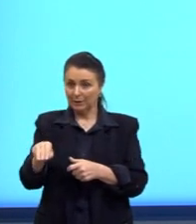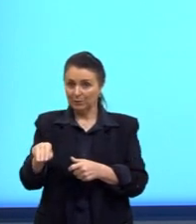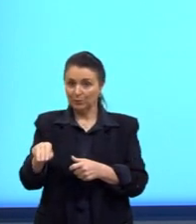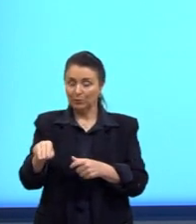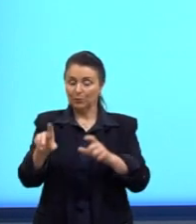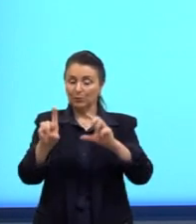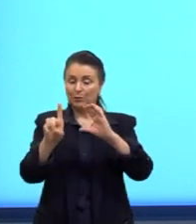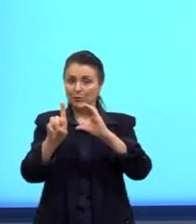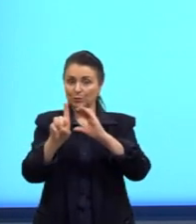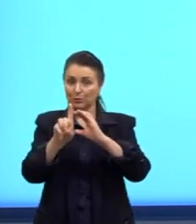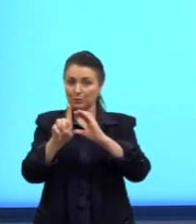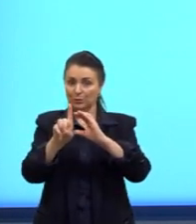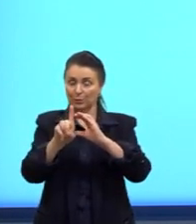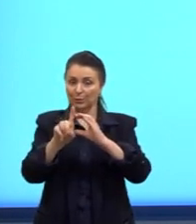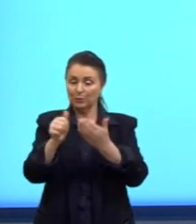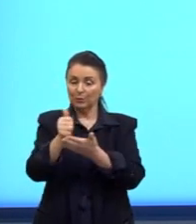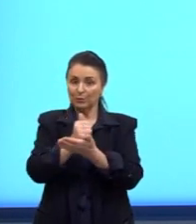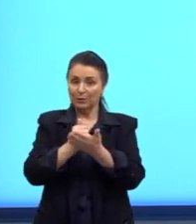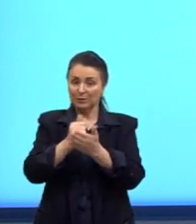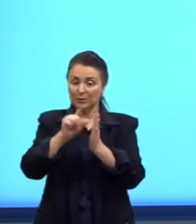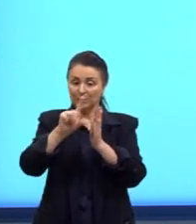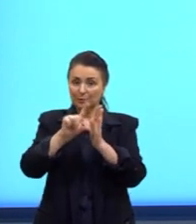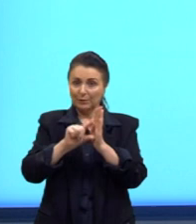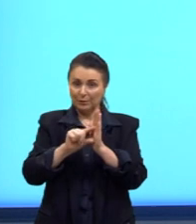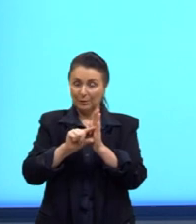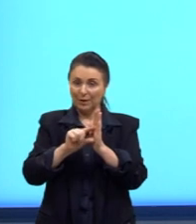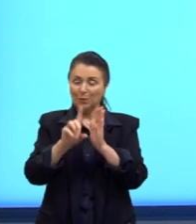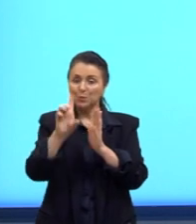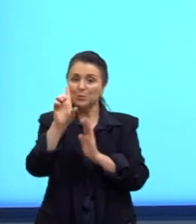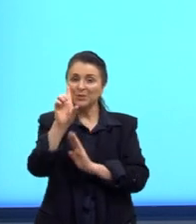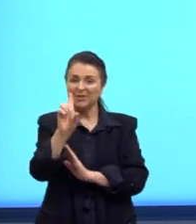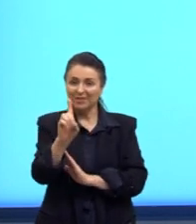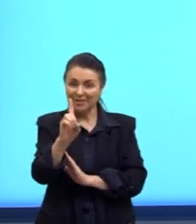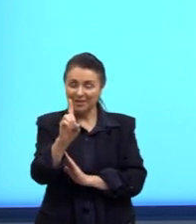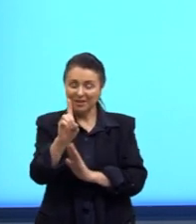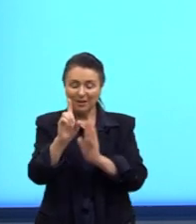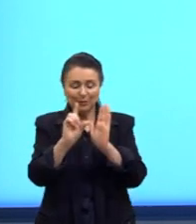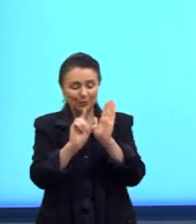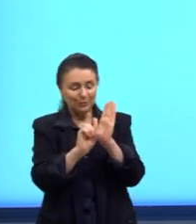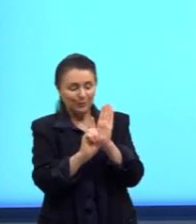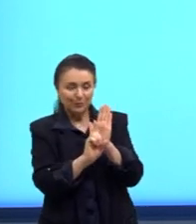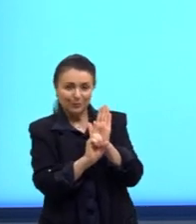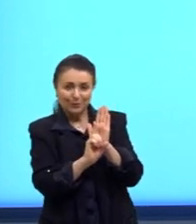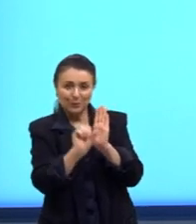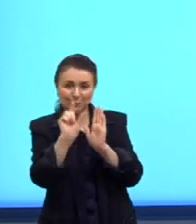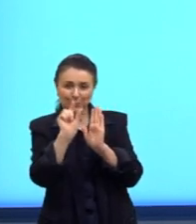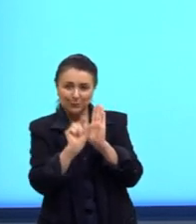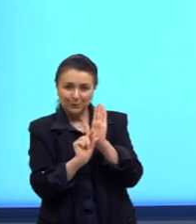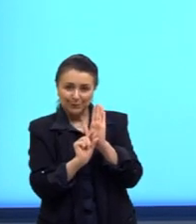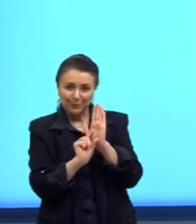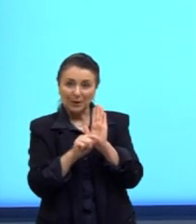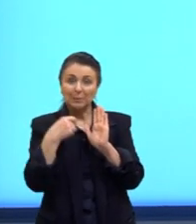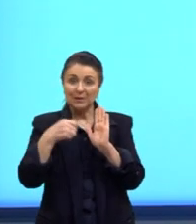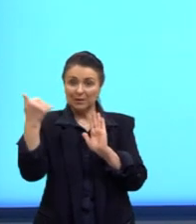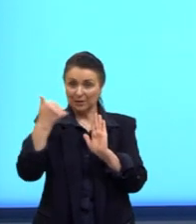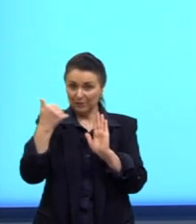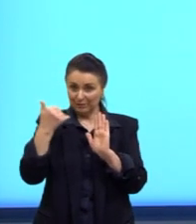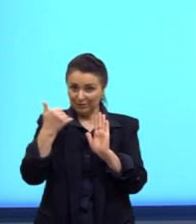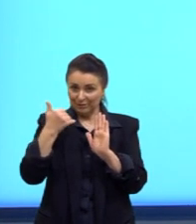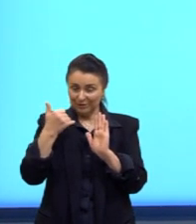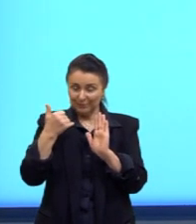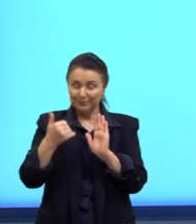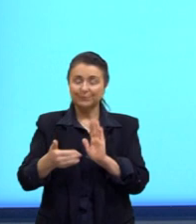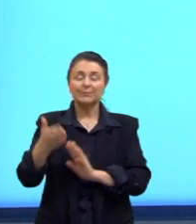da base menor, eu deixei aqui como D minúsculo, né? Porque a gente precisa dessa informação. Nós sabemos